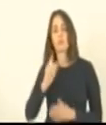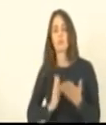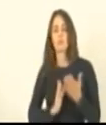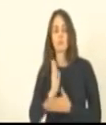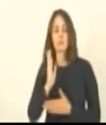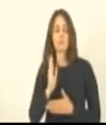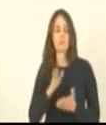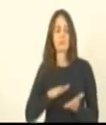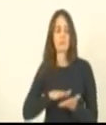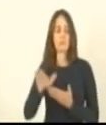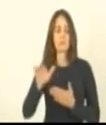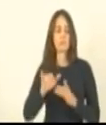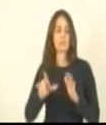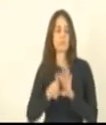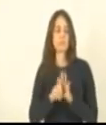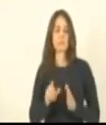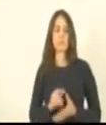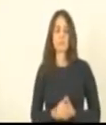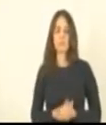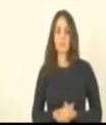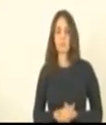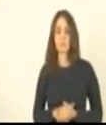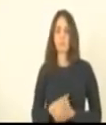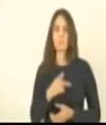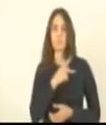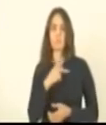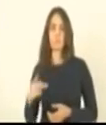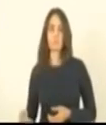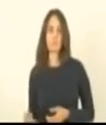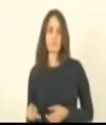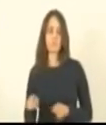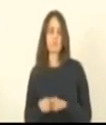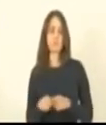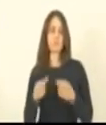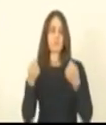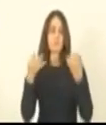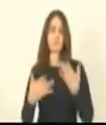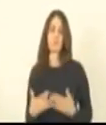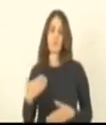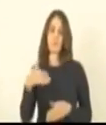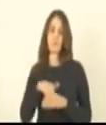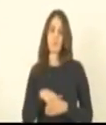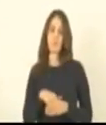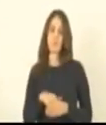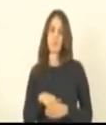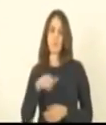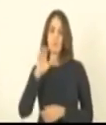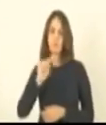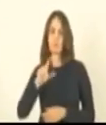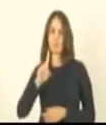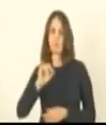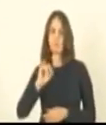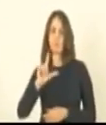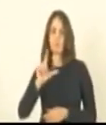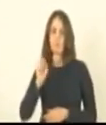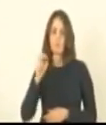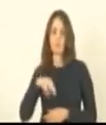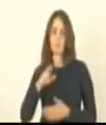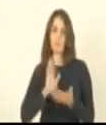sancione senhor presidente eu aproveito também para justificar meu voto que era aqui parabenizar